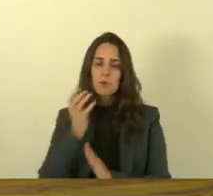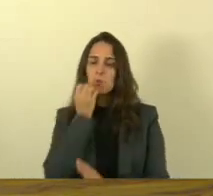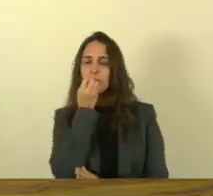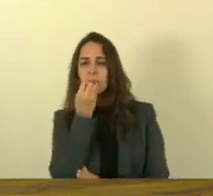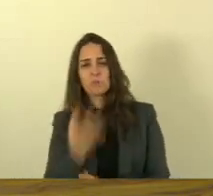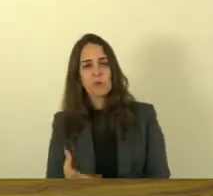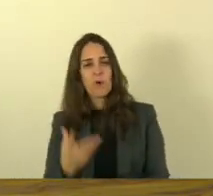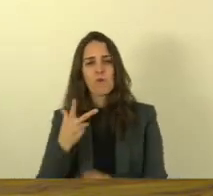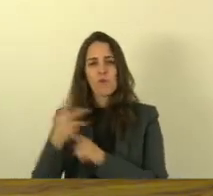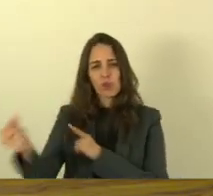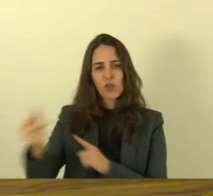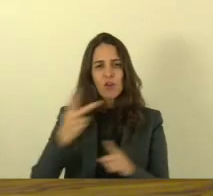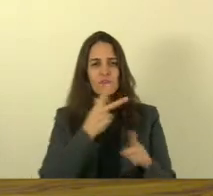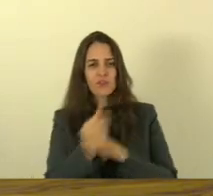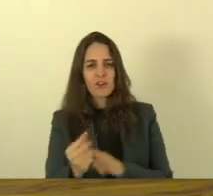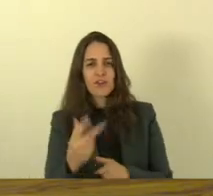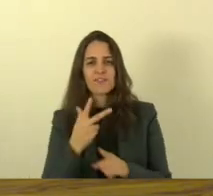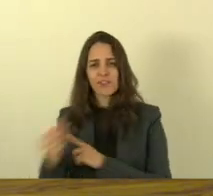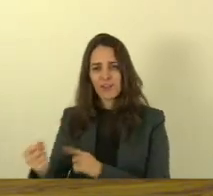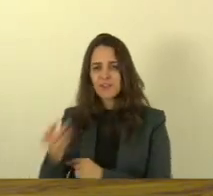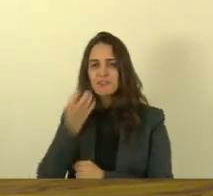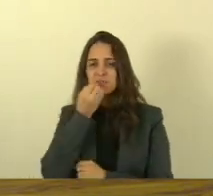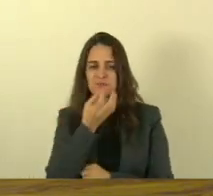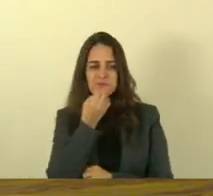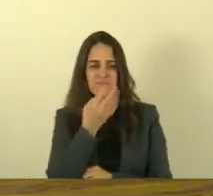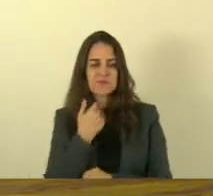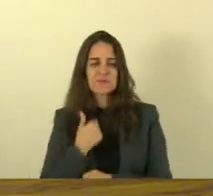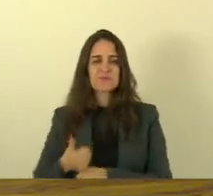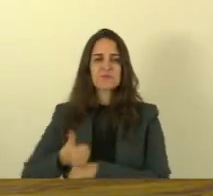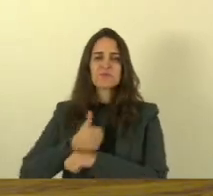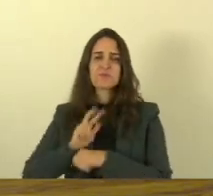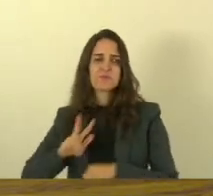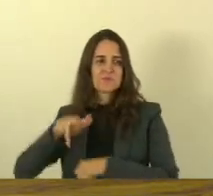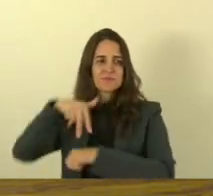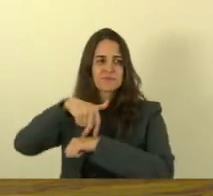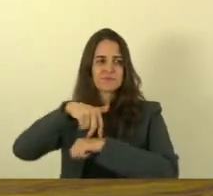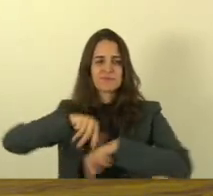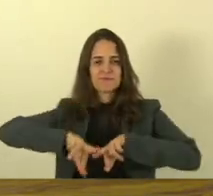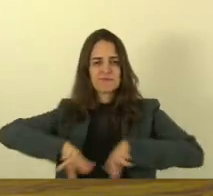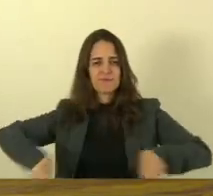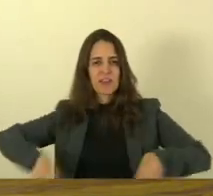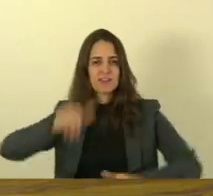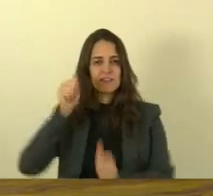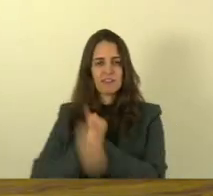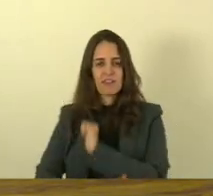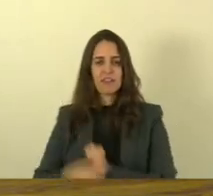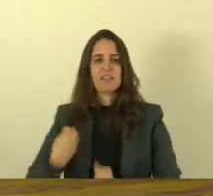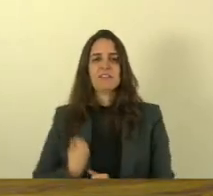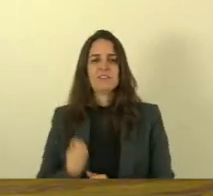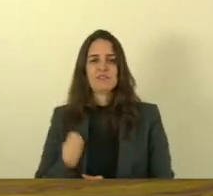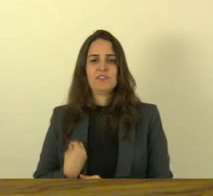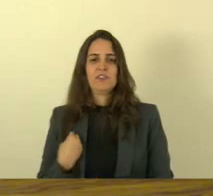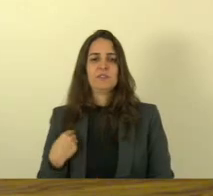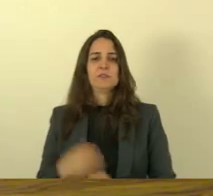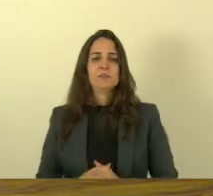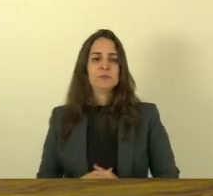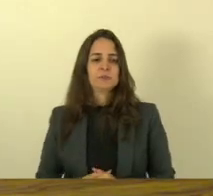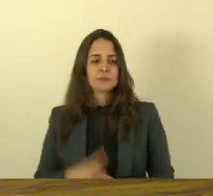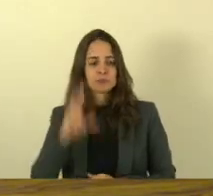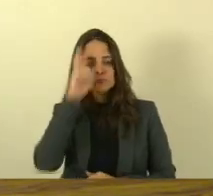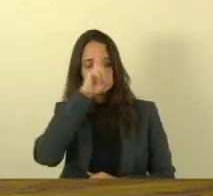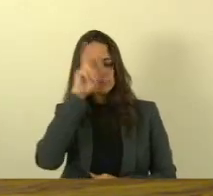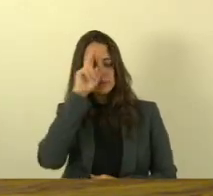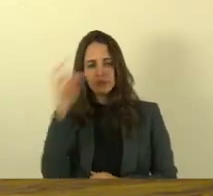vitórias momentos bonitos e marcantes protagonizados por diversos atletas que aqui tiveram e quero lembrar de